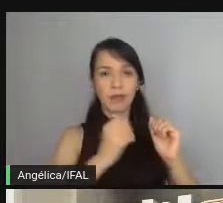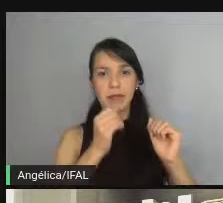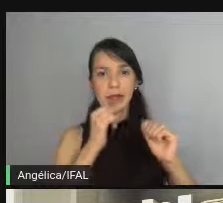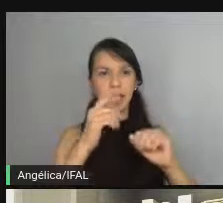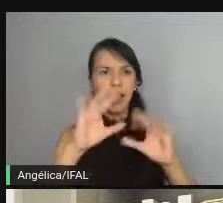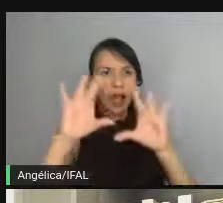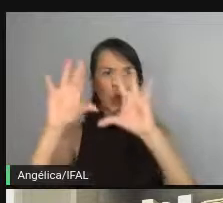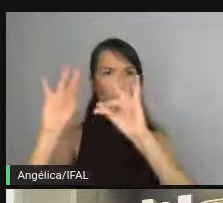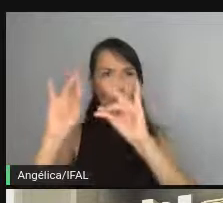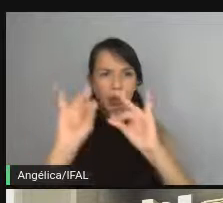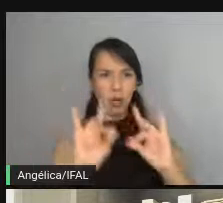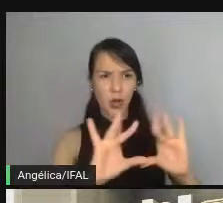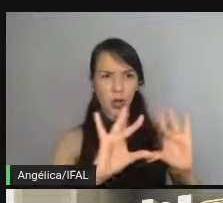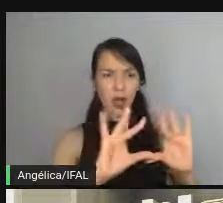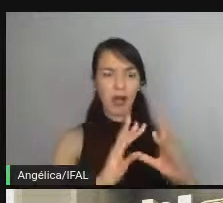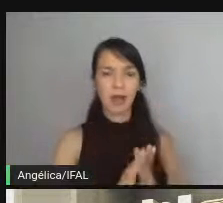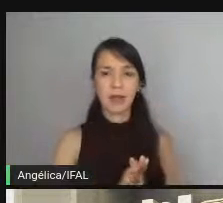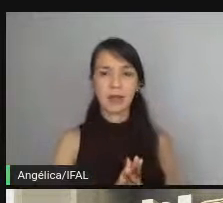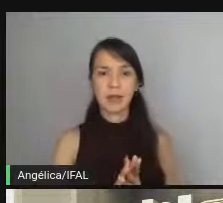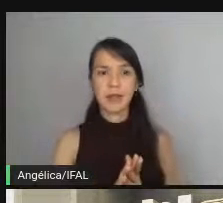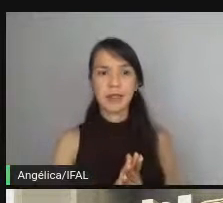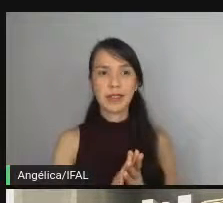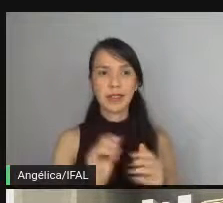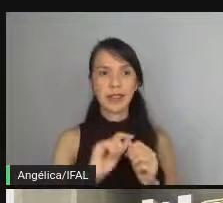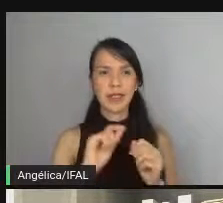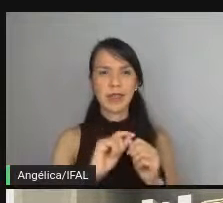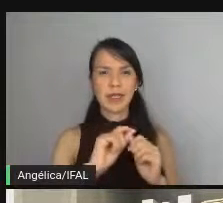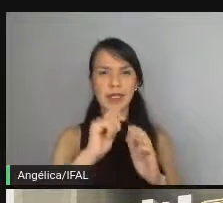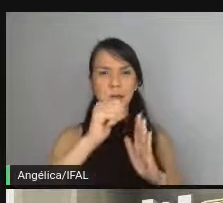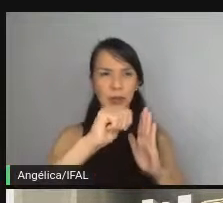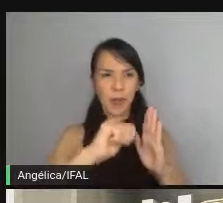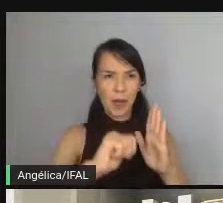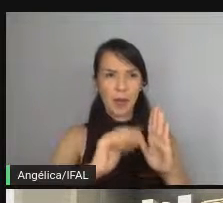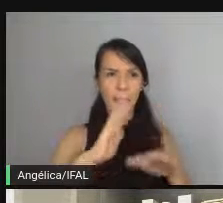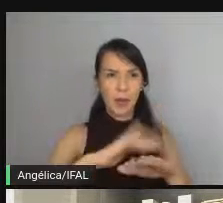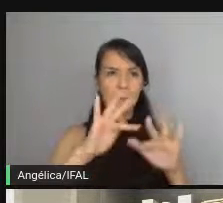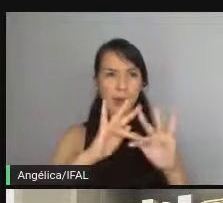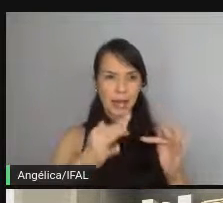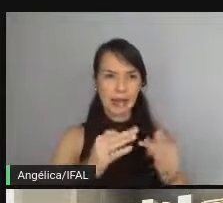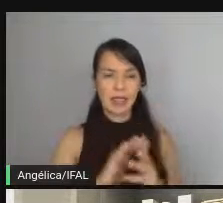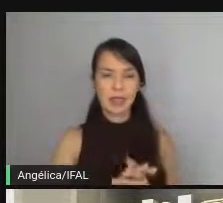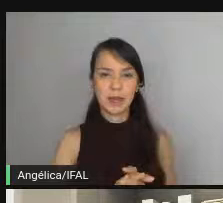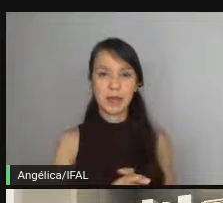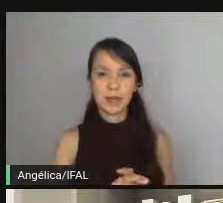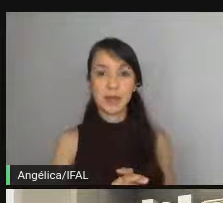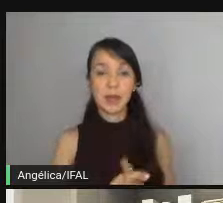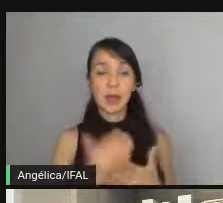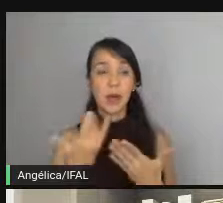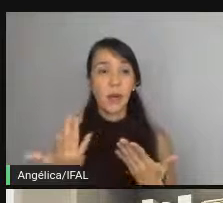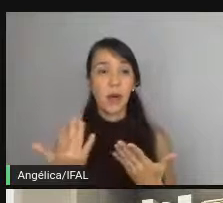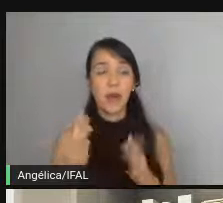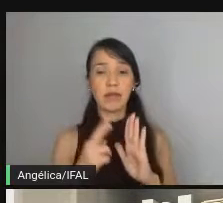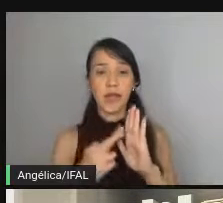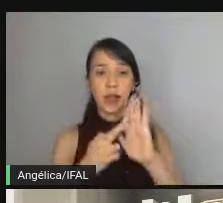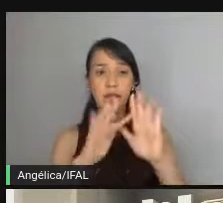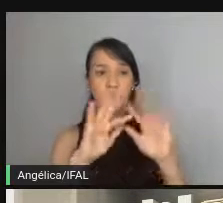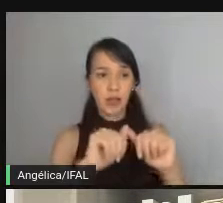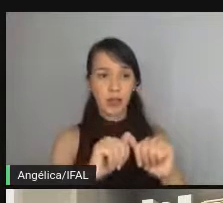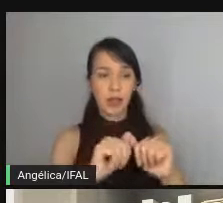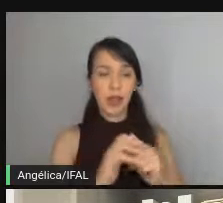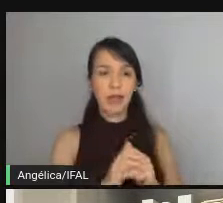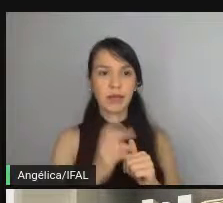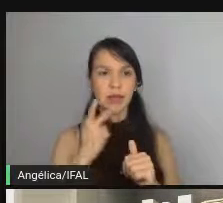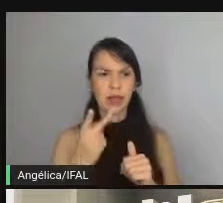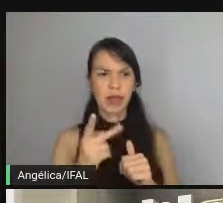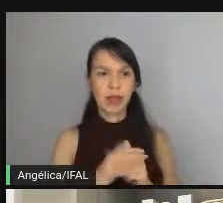o que a gente mapeou né que a gente acabou mapeando de um jeito que fique mais simples para fazer então qual é o resultado o resultado final eu